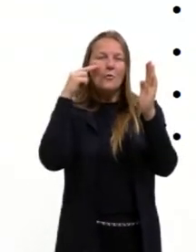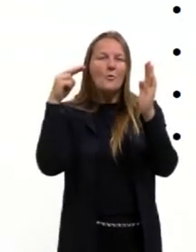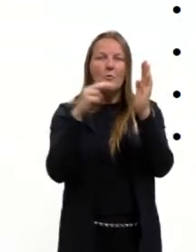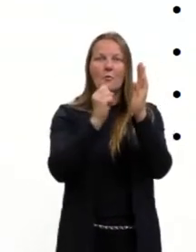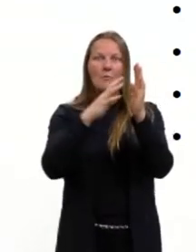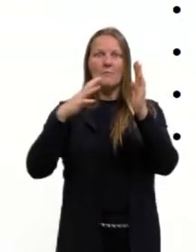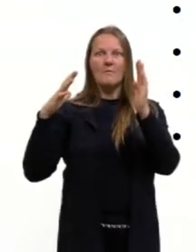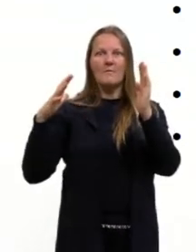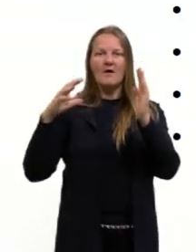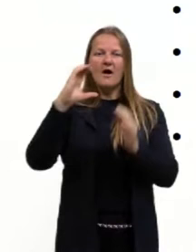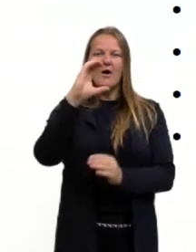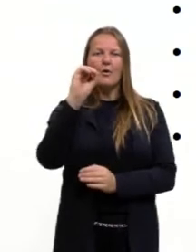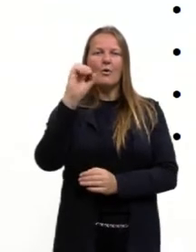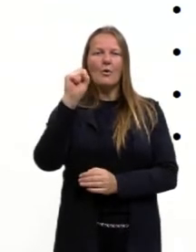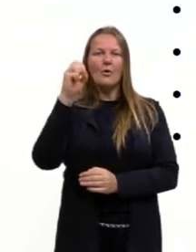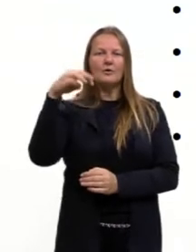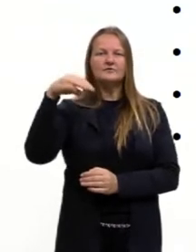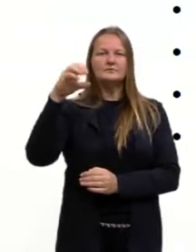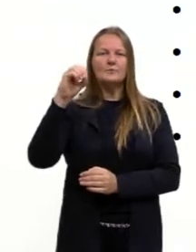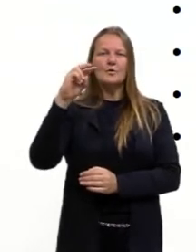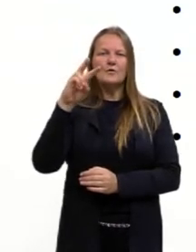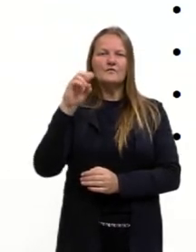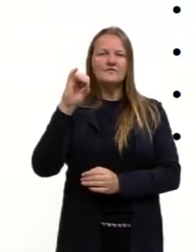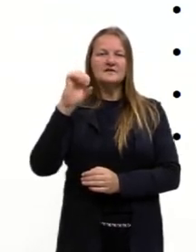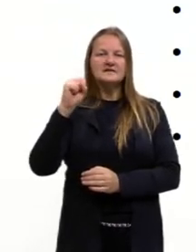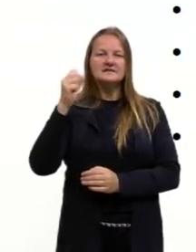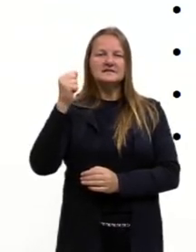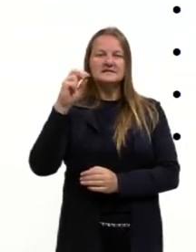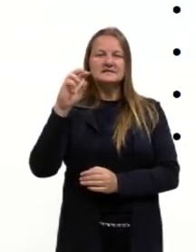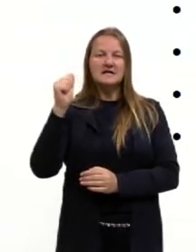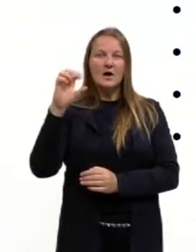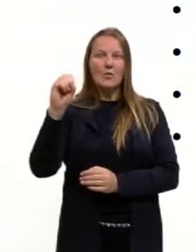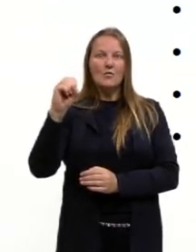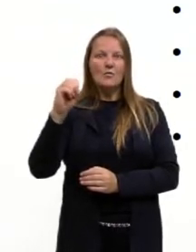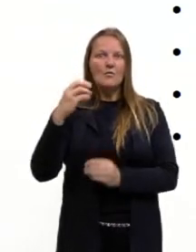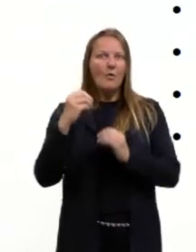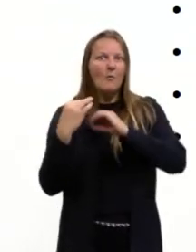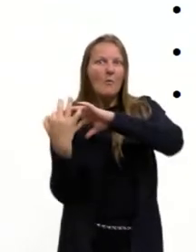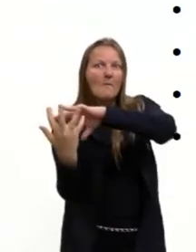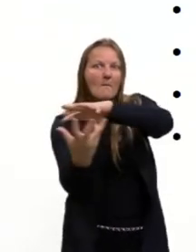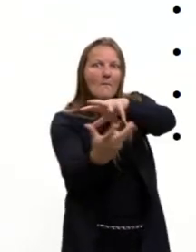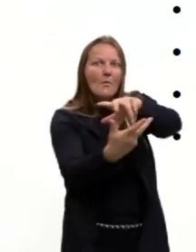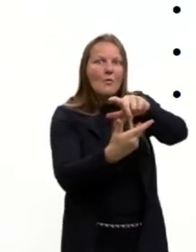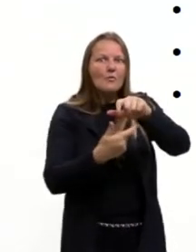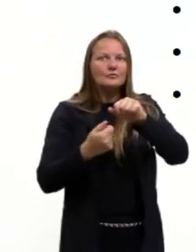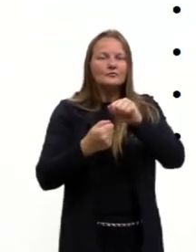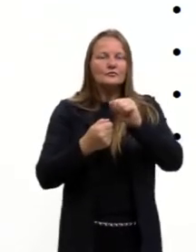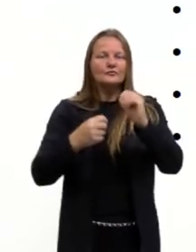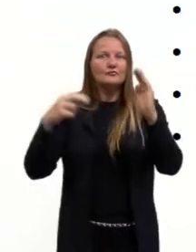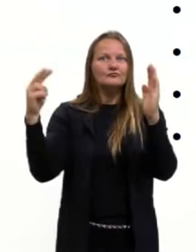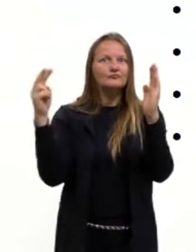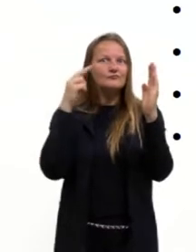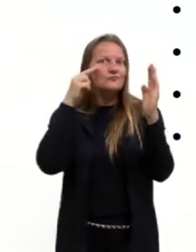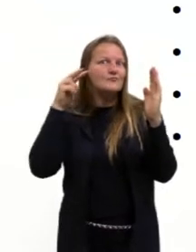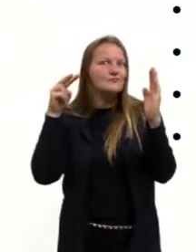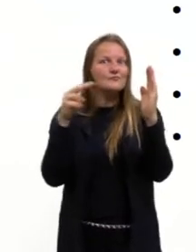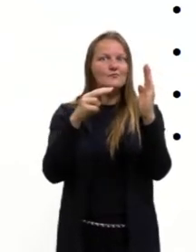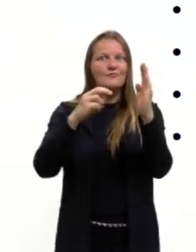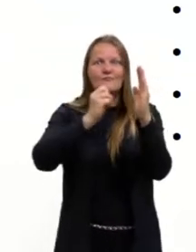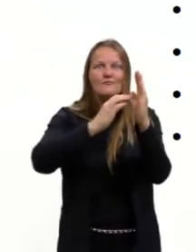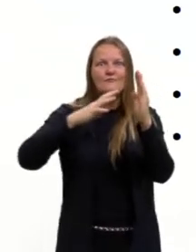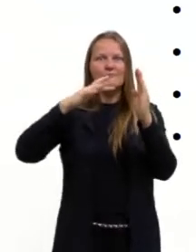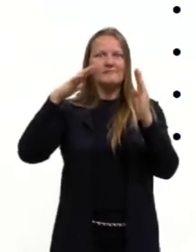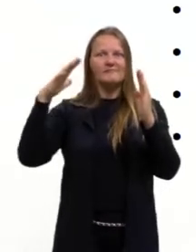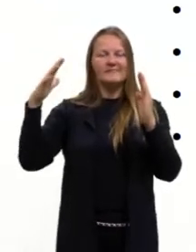É a visão de mundo. Então, os escravizados trouxeram para cá também a sua forma de ver o mundo, o universo,